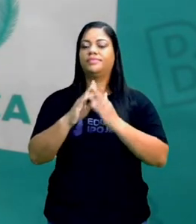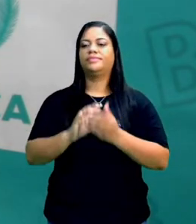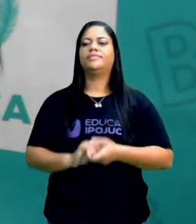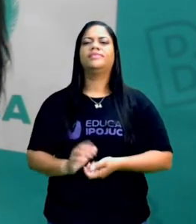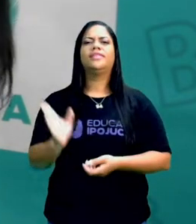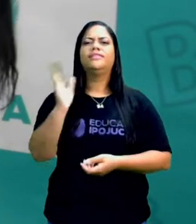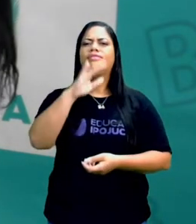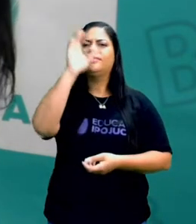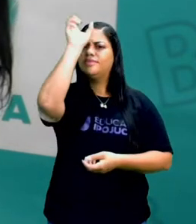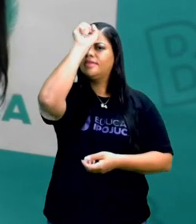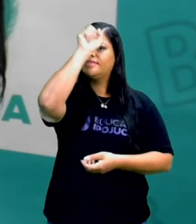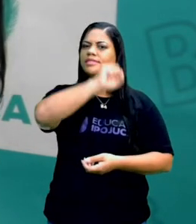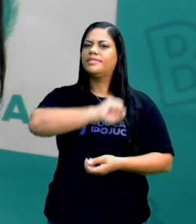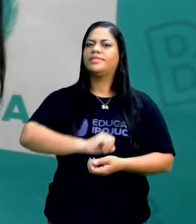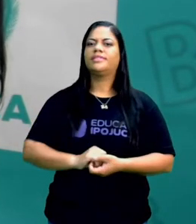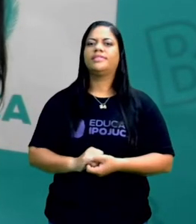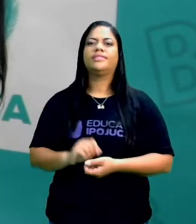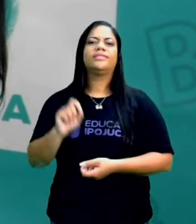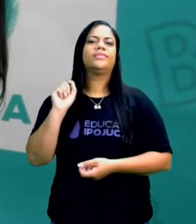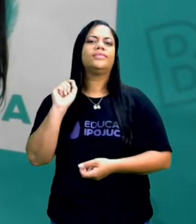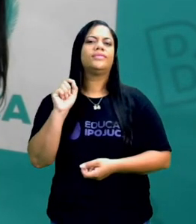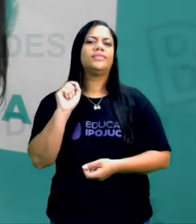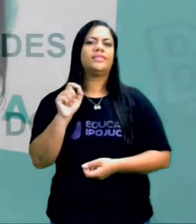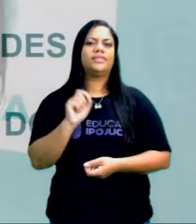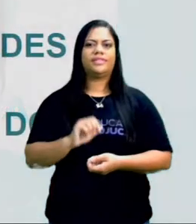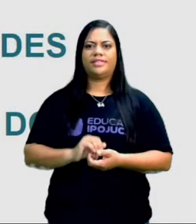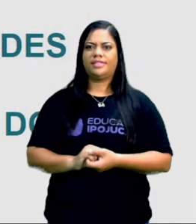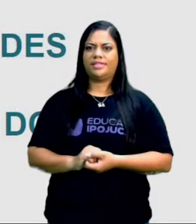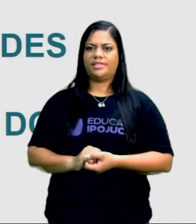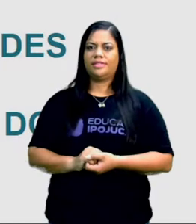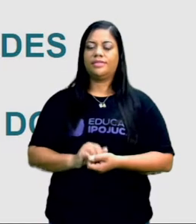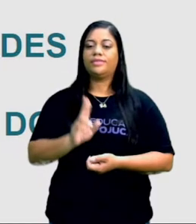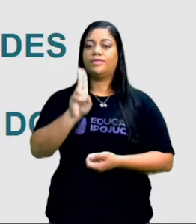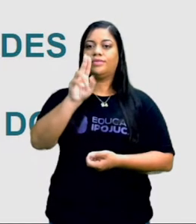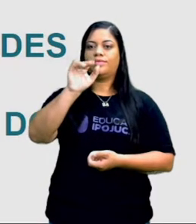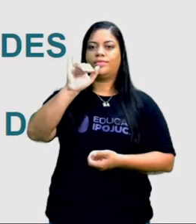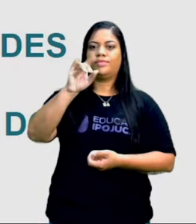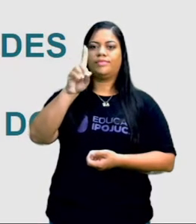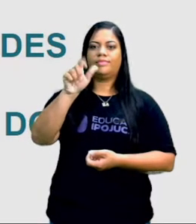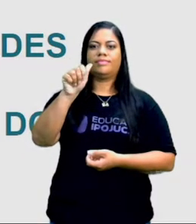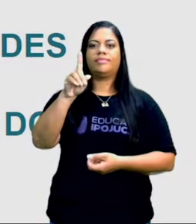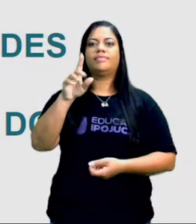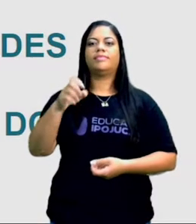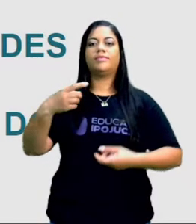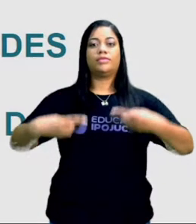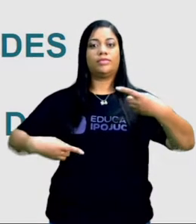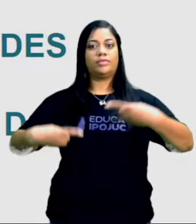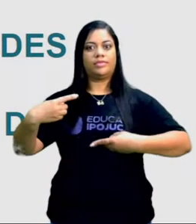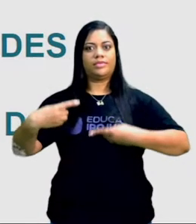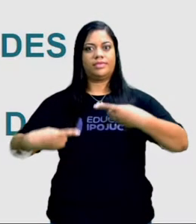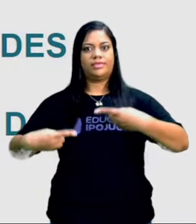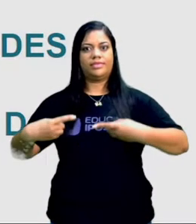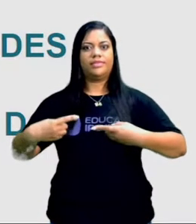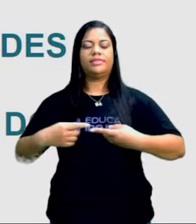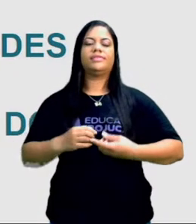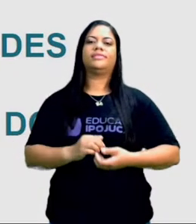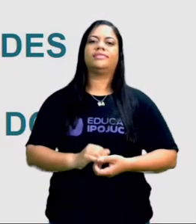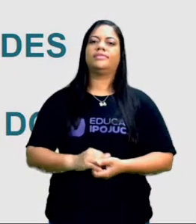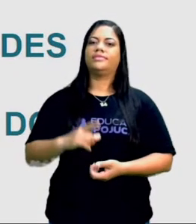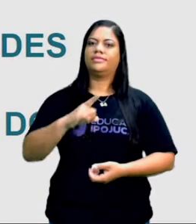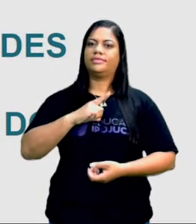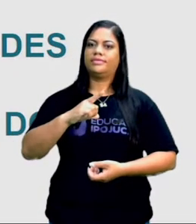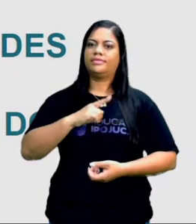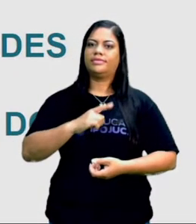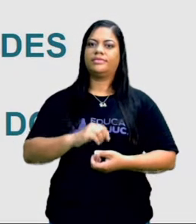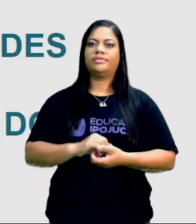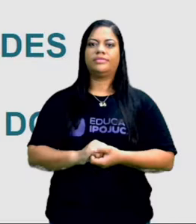Vamos aprender o que são unidades políticas. É a unidade política onde tem a